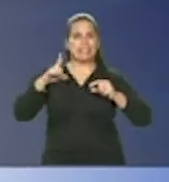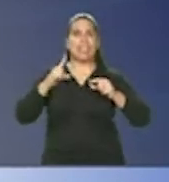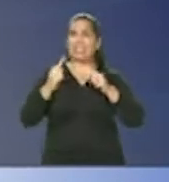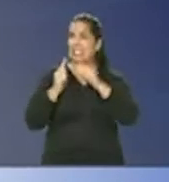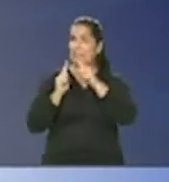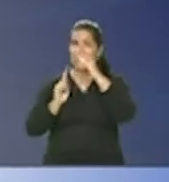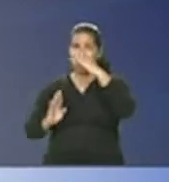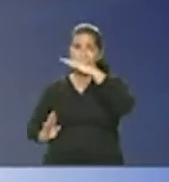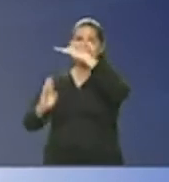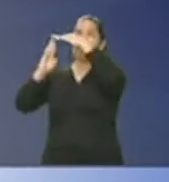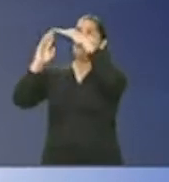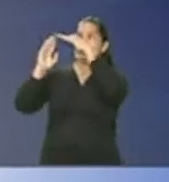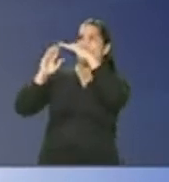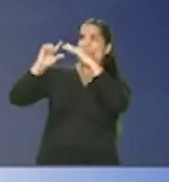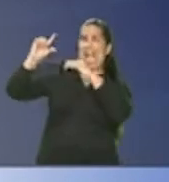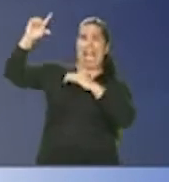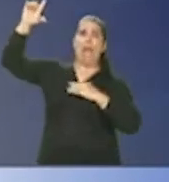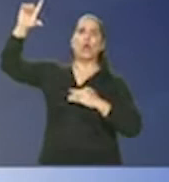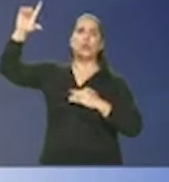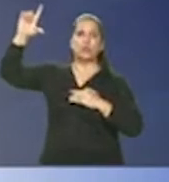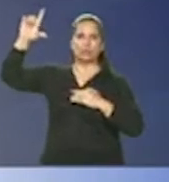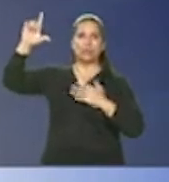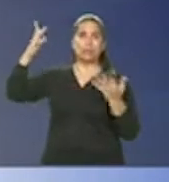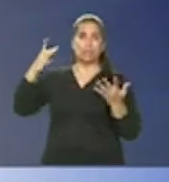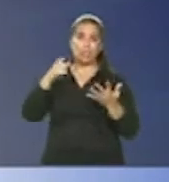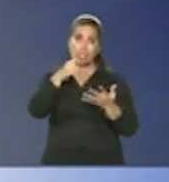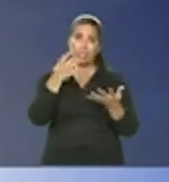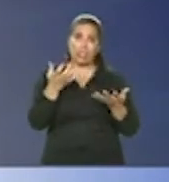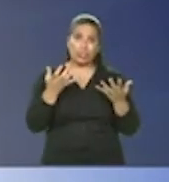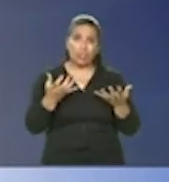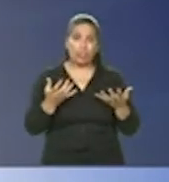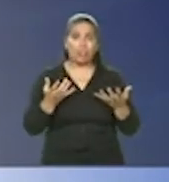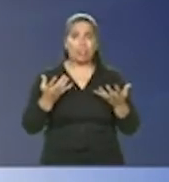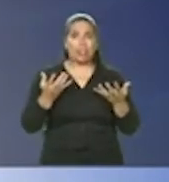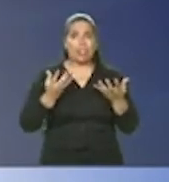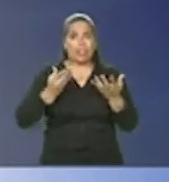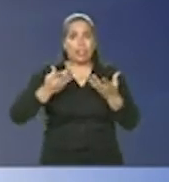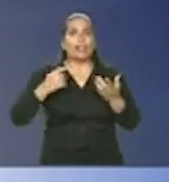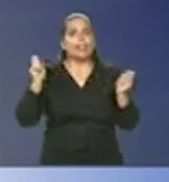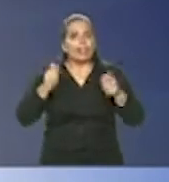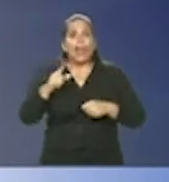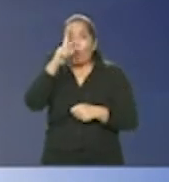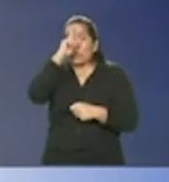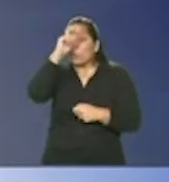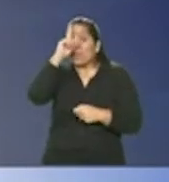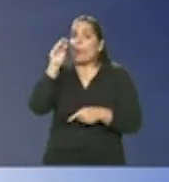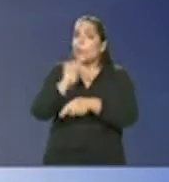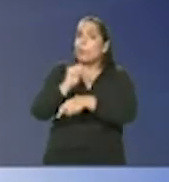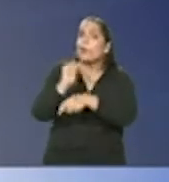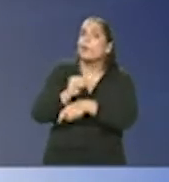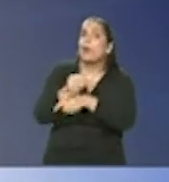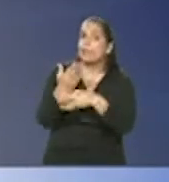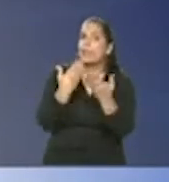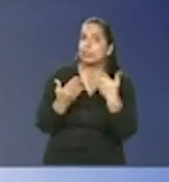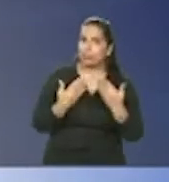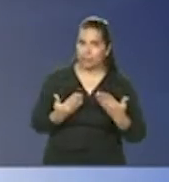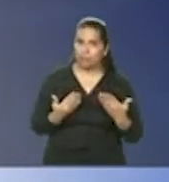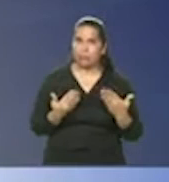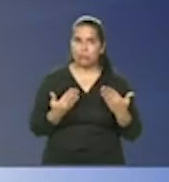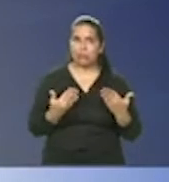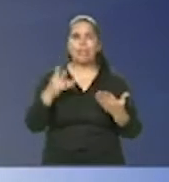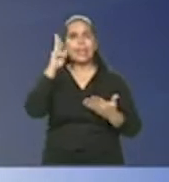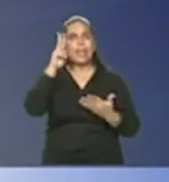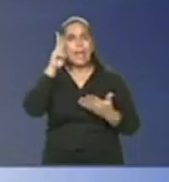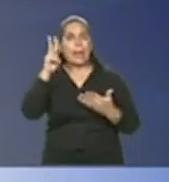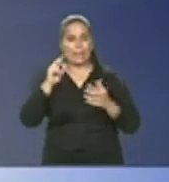muito maior do que a gente tem condições nos hospitais de atender, lembra que essa